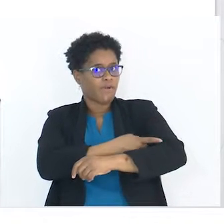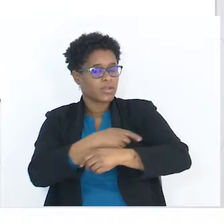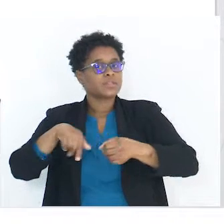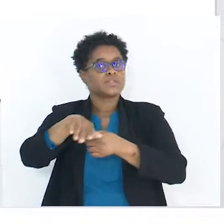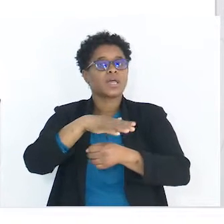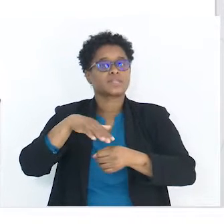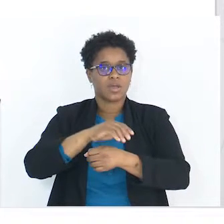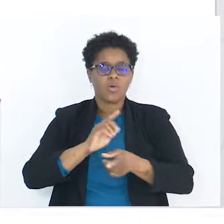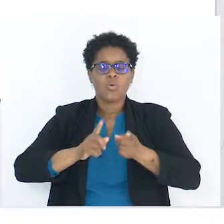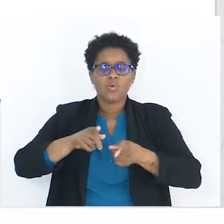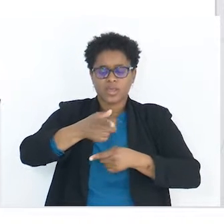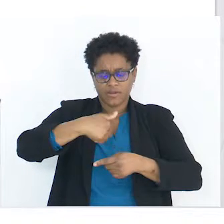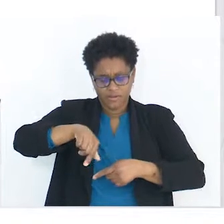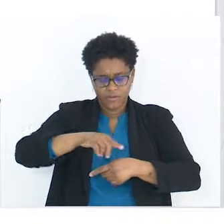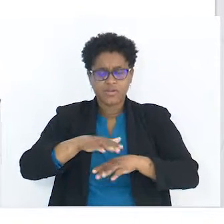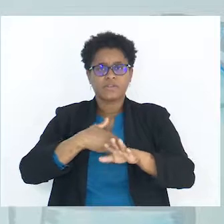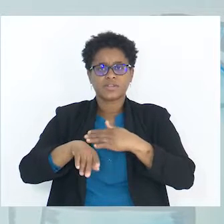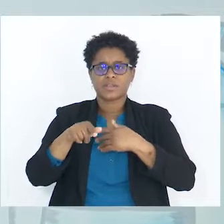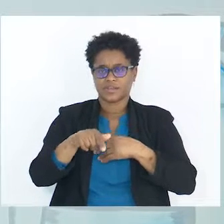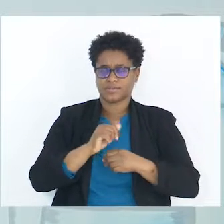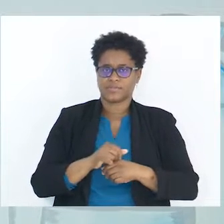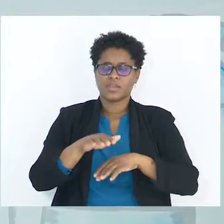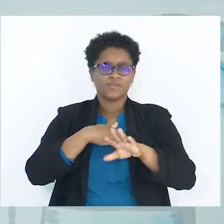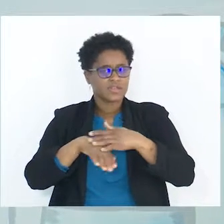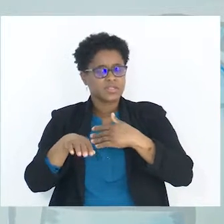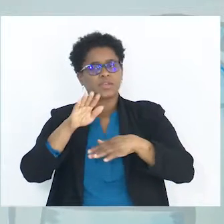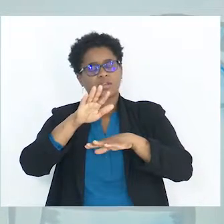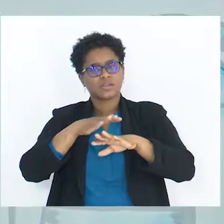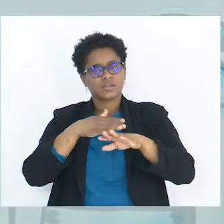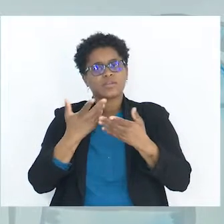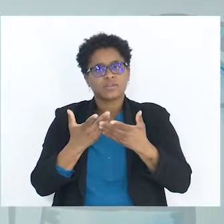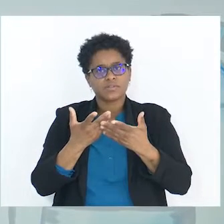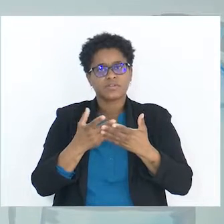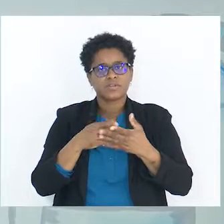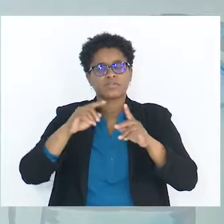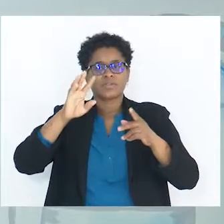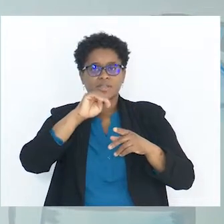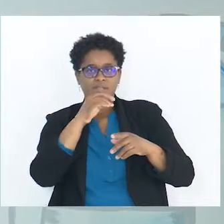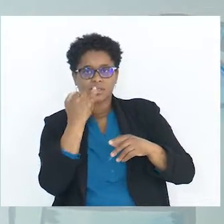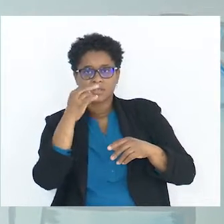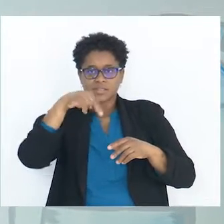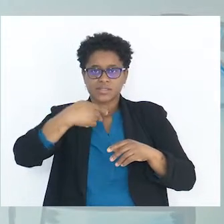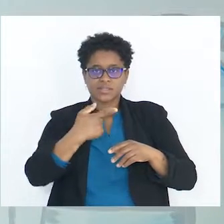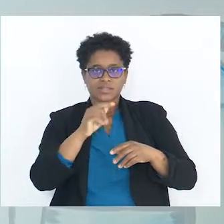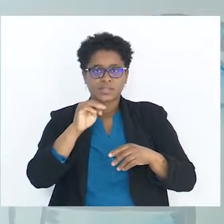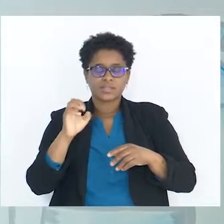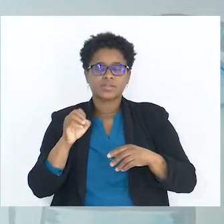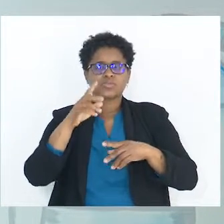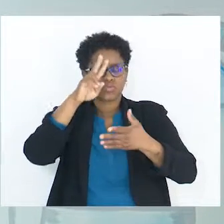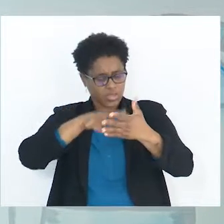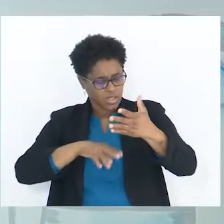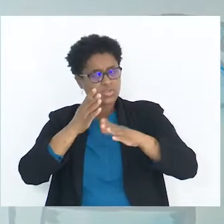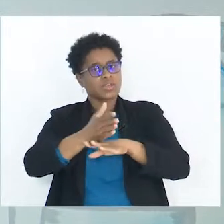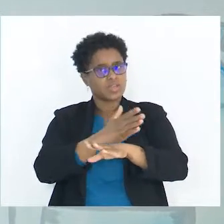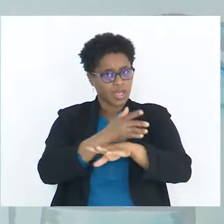de ação. O que é vamos fazer aqui? Vamos fazer a elaboração da síntese do texto que já nós tínhamos feito o